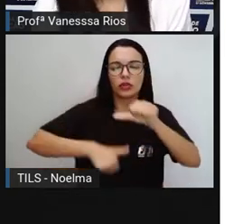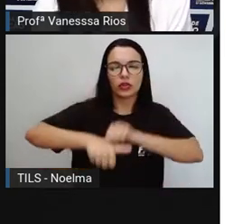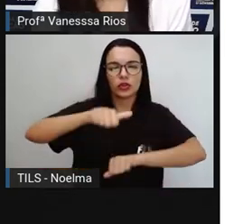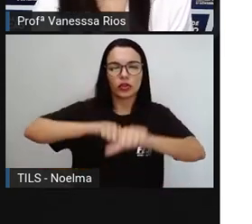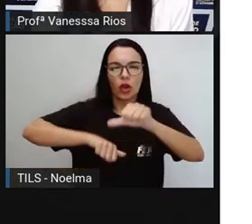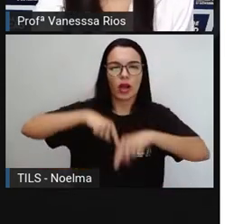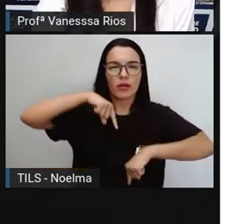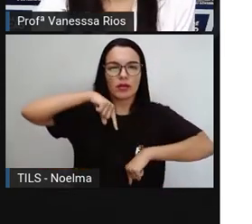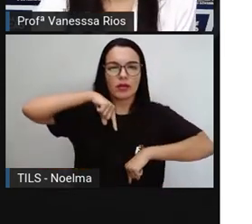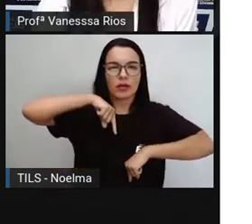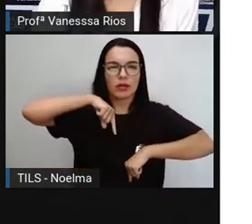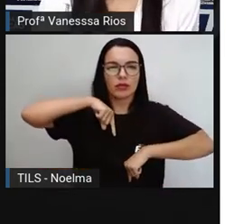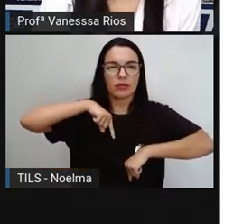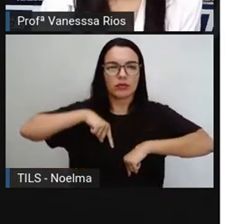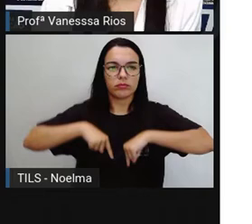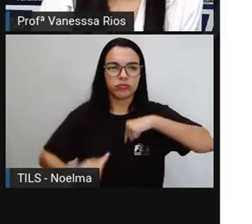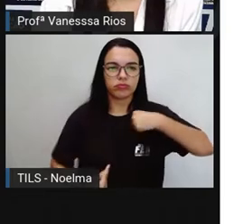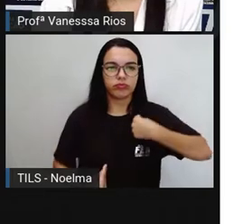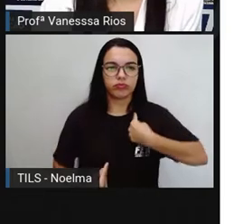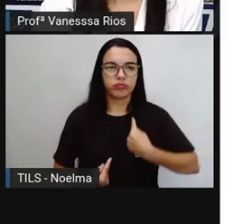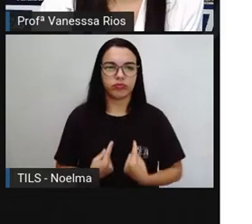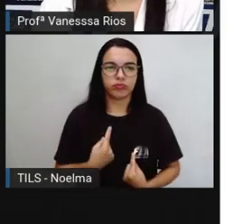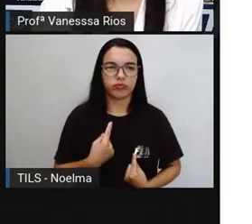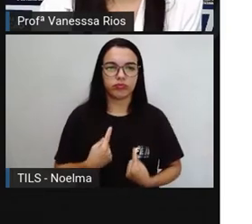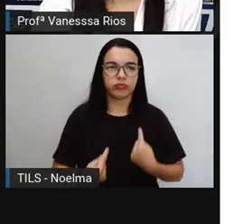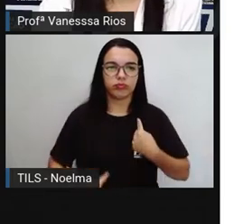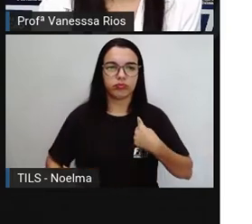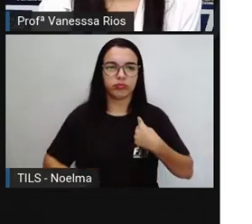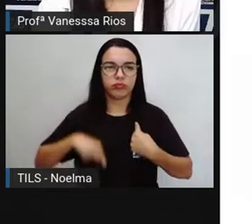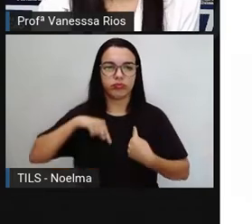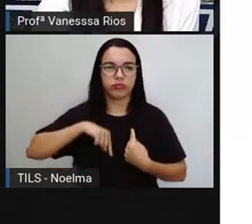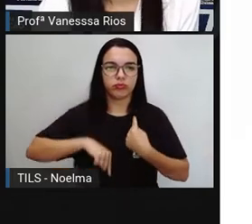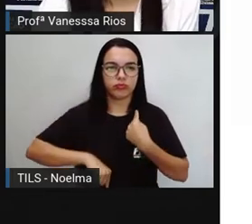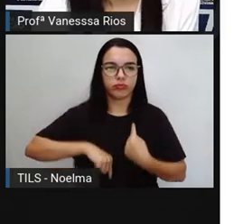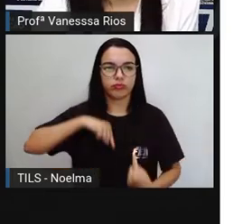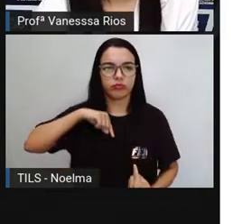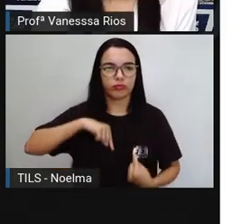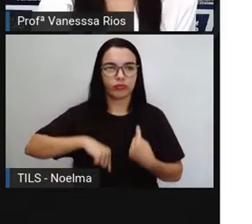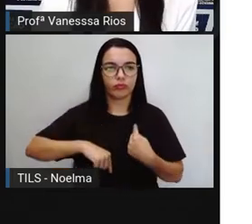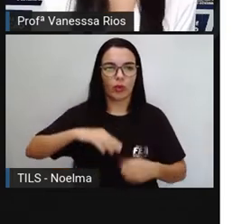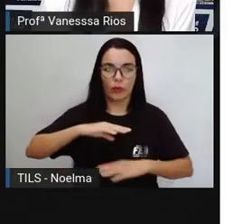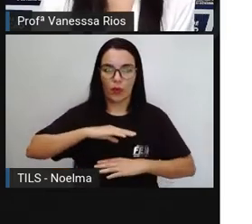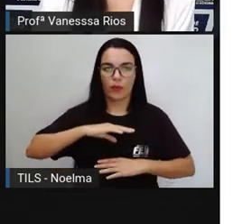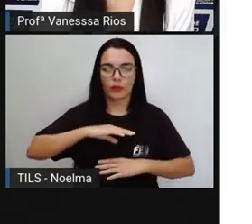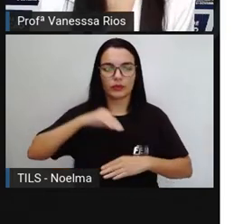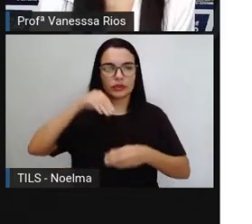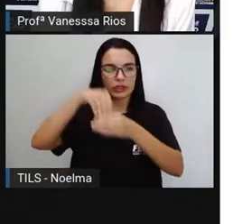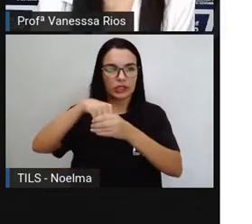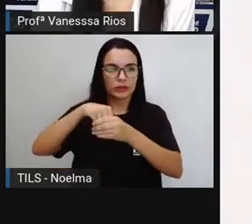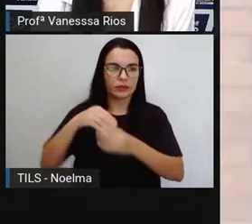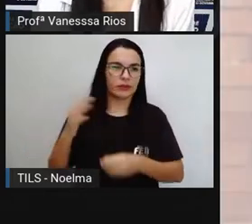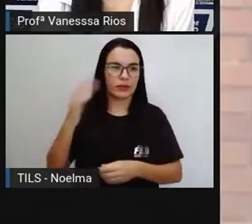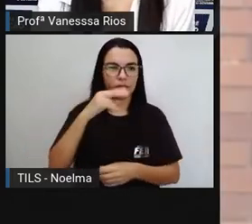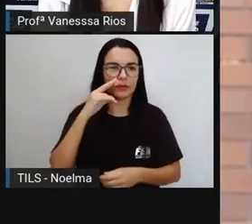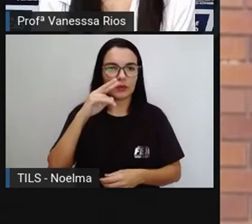gasosas. Trocas gasosas que acontecem dentro do nosso corpo. Vamos lá?